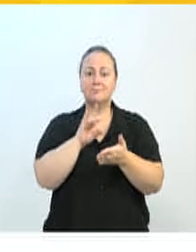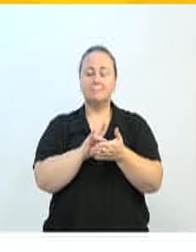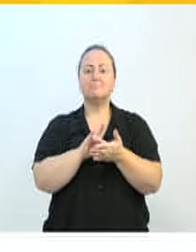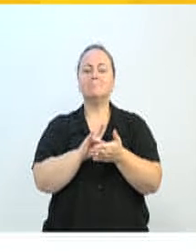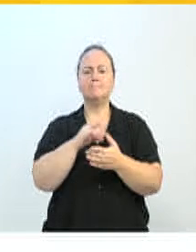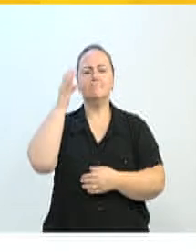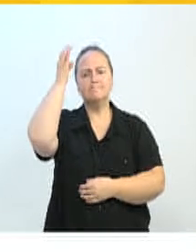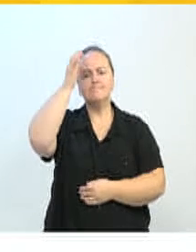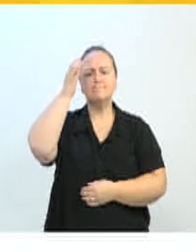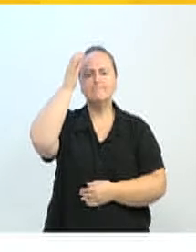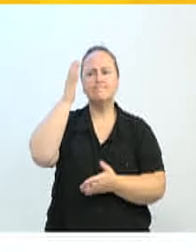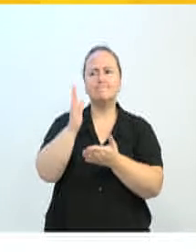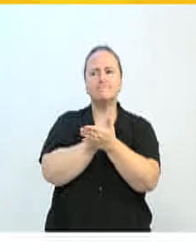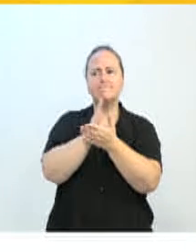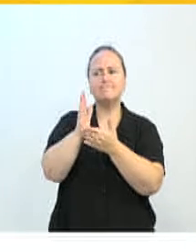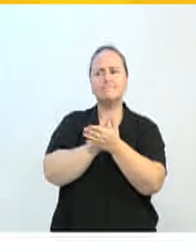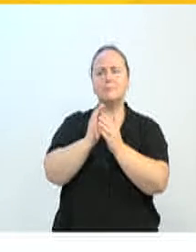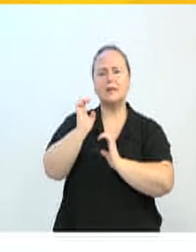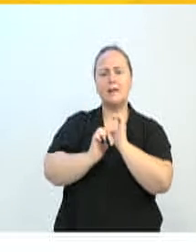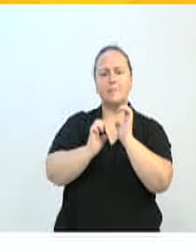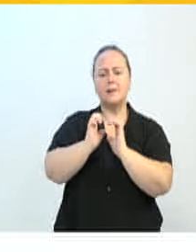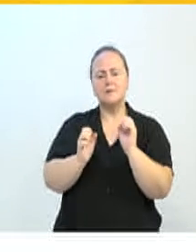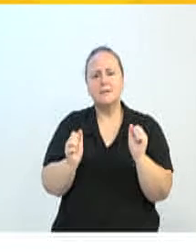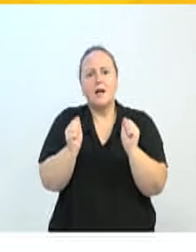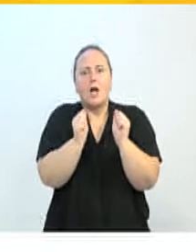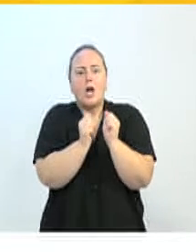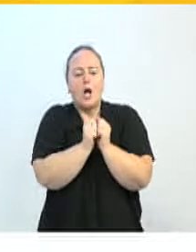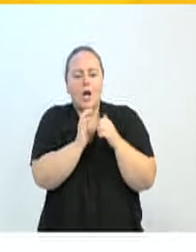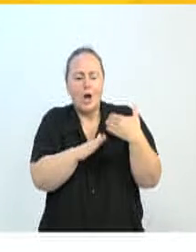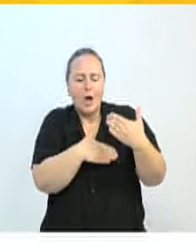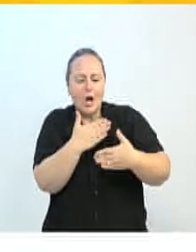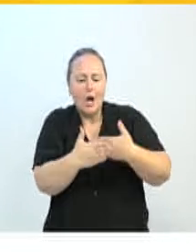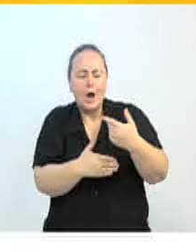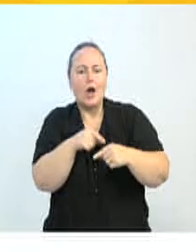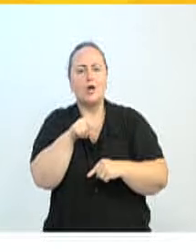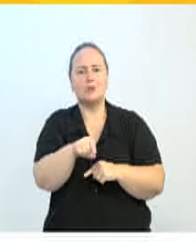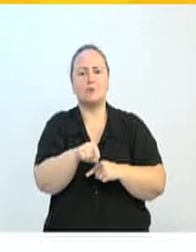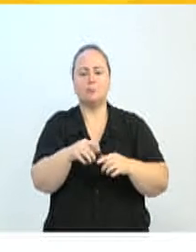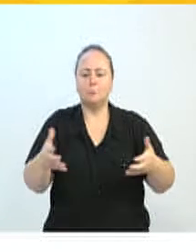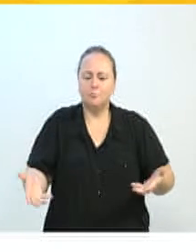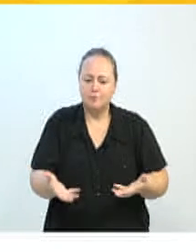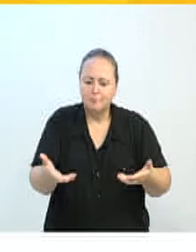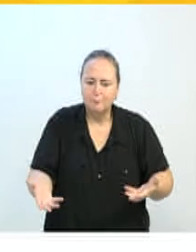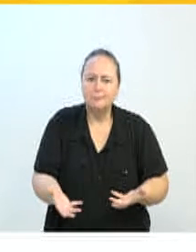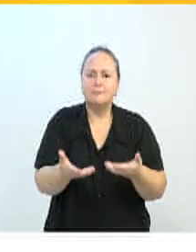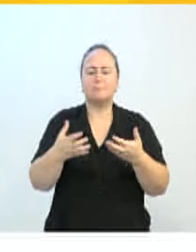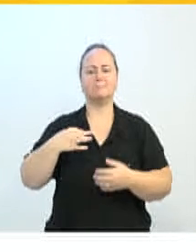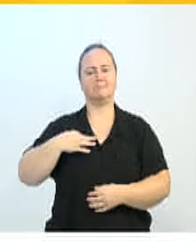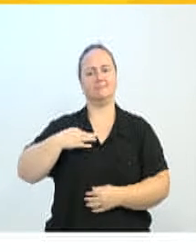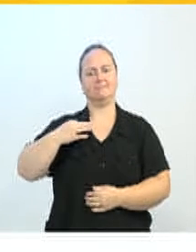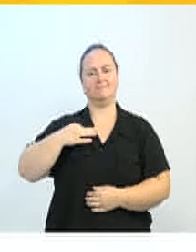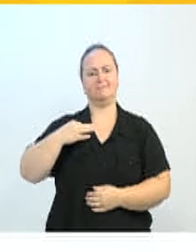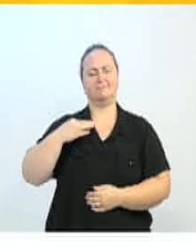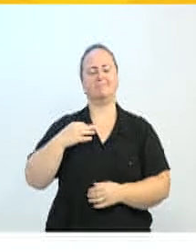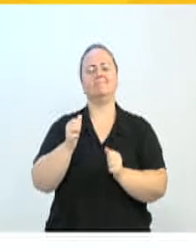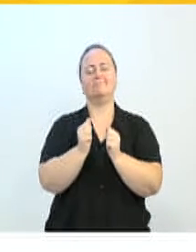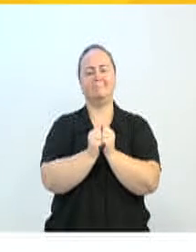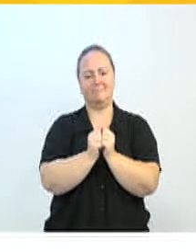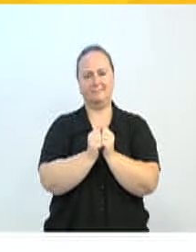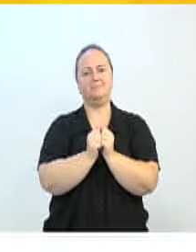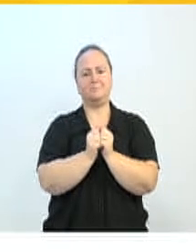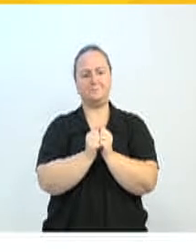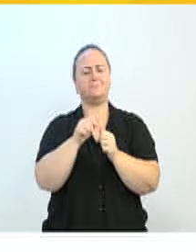conscientizar algumas empresas a fazer parte desse processo. Estimular o voluntariado em nossa cidade é